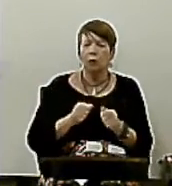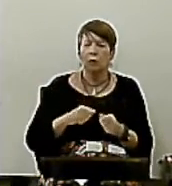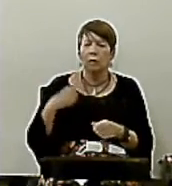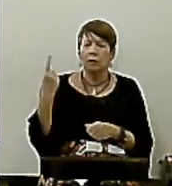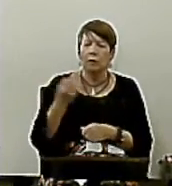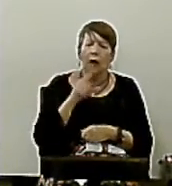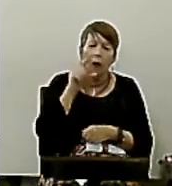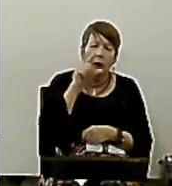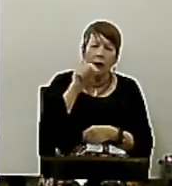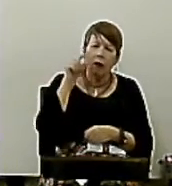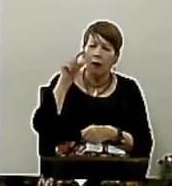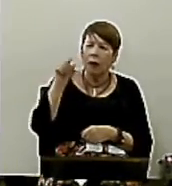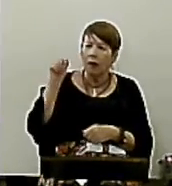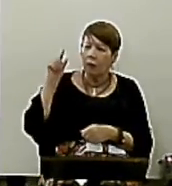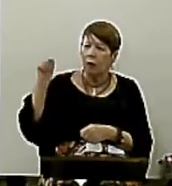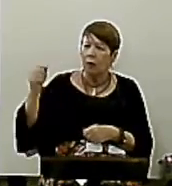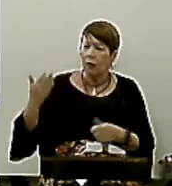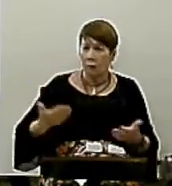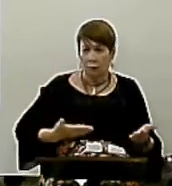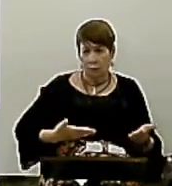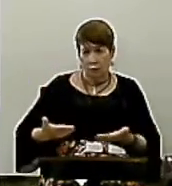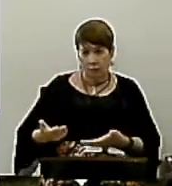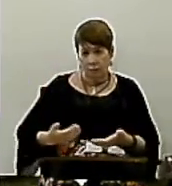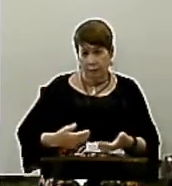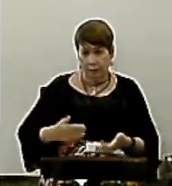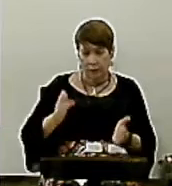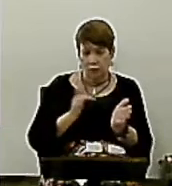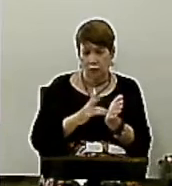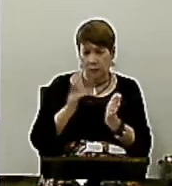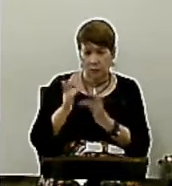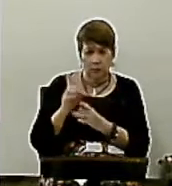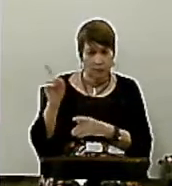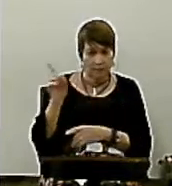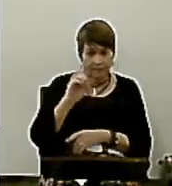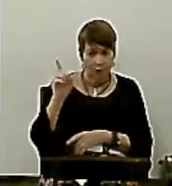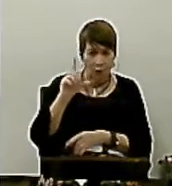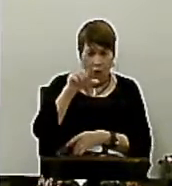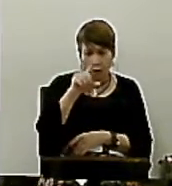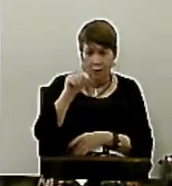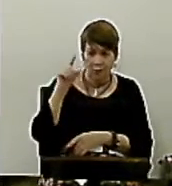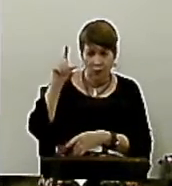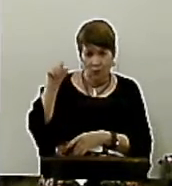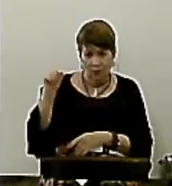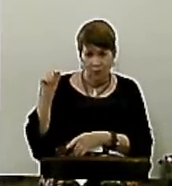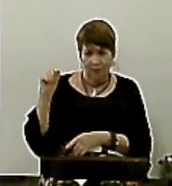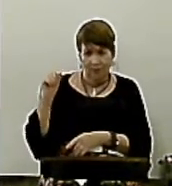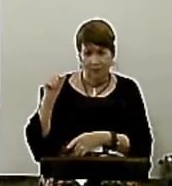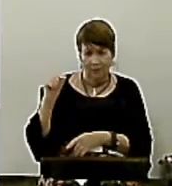Escolhendo a quem servir O Senhor Jesus Não escolheu Ele serviu a todos